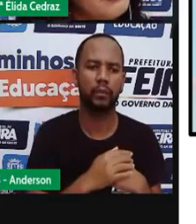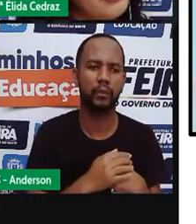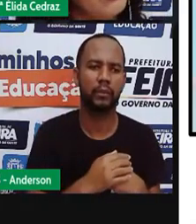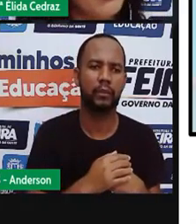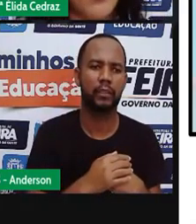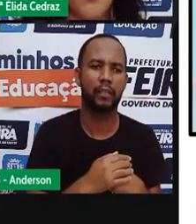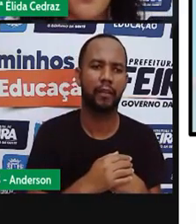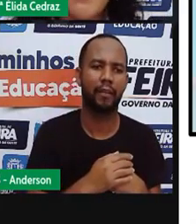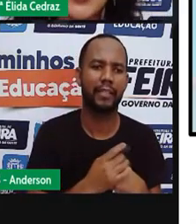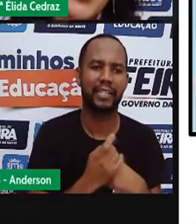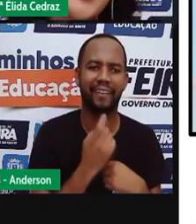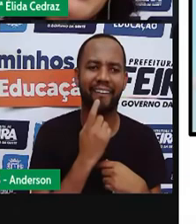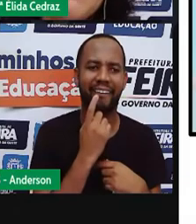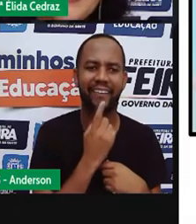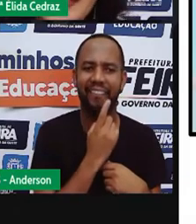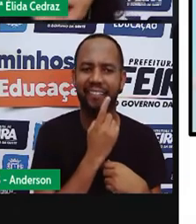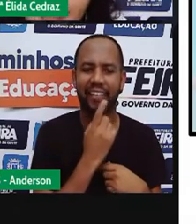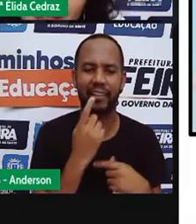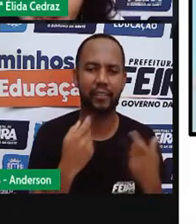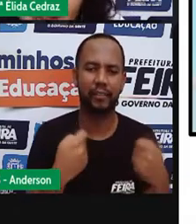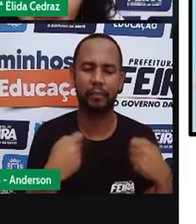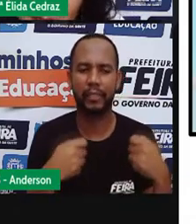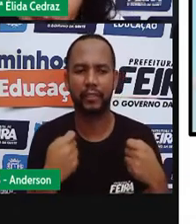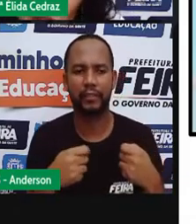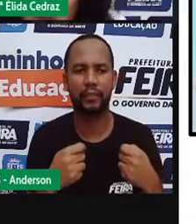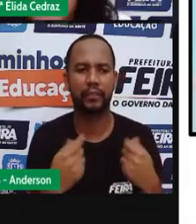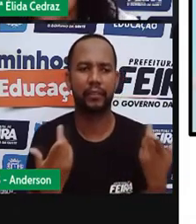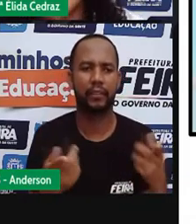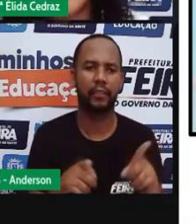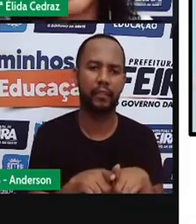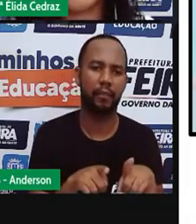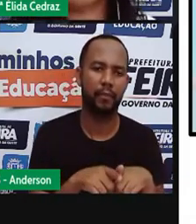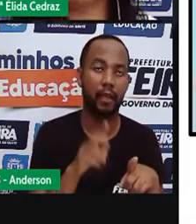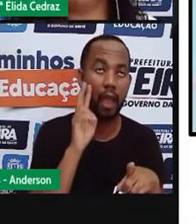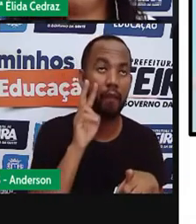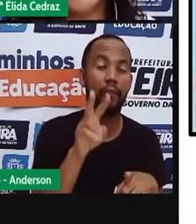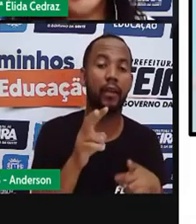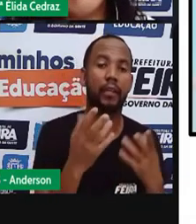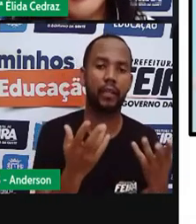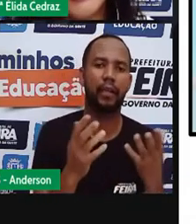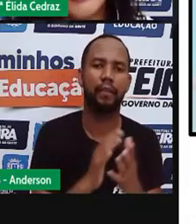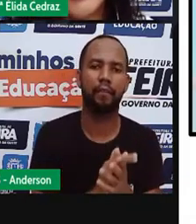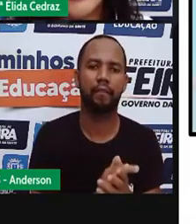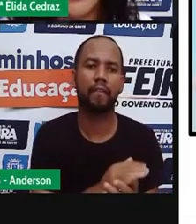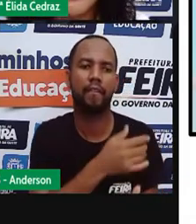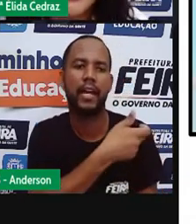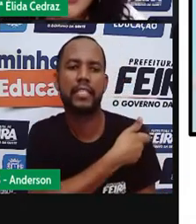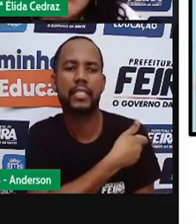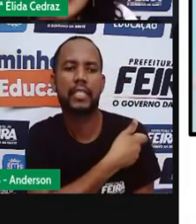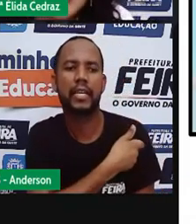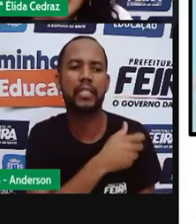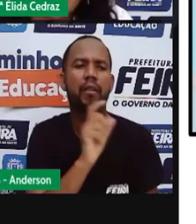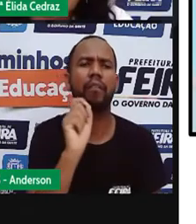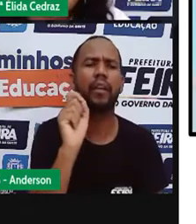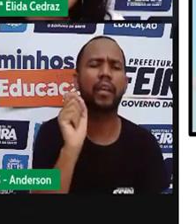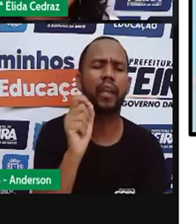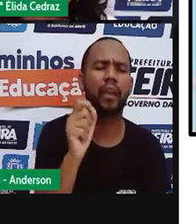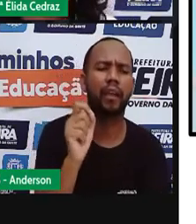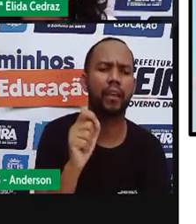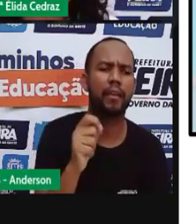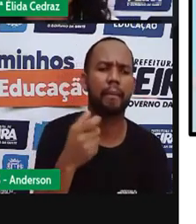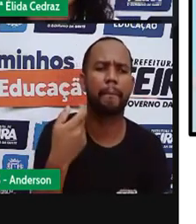convencido? Uma pessoa que precise daquele implante. Campanha de vacinação, quem vai ser